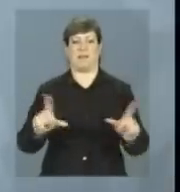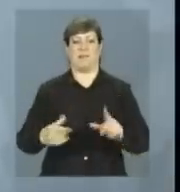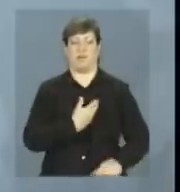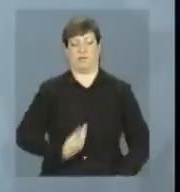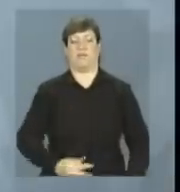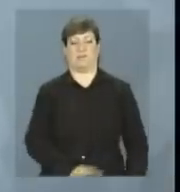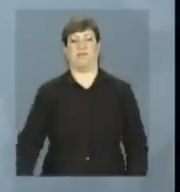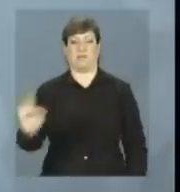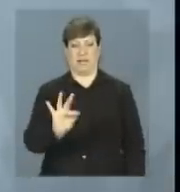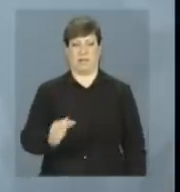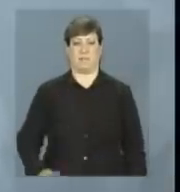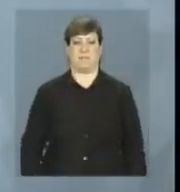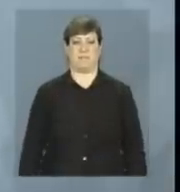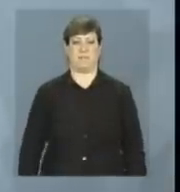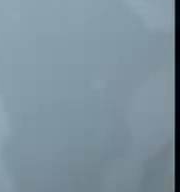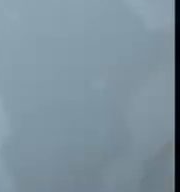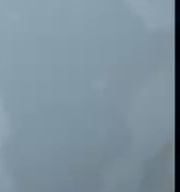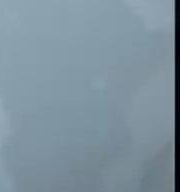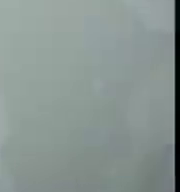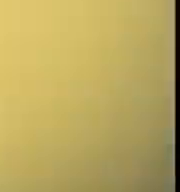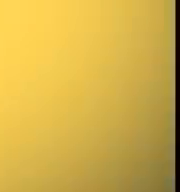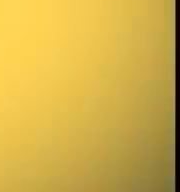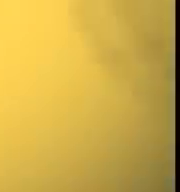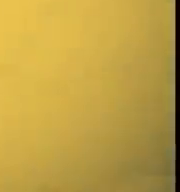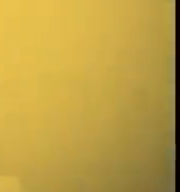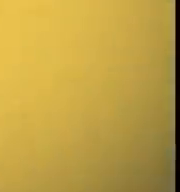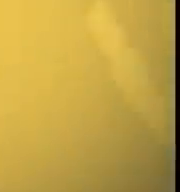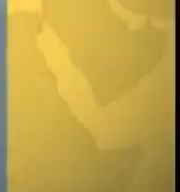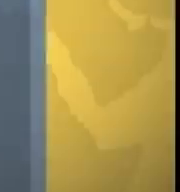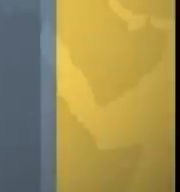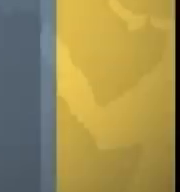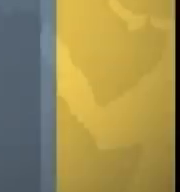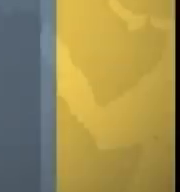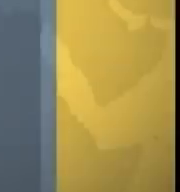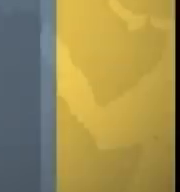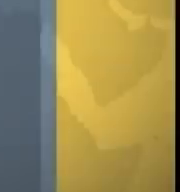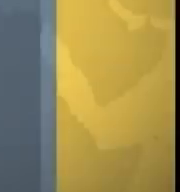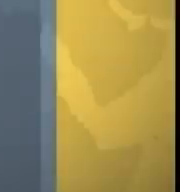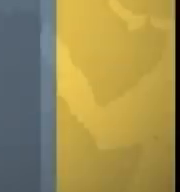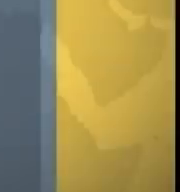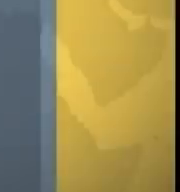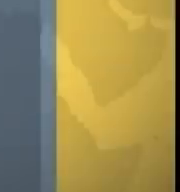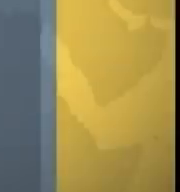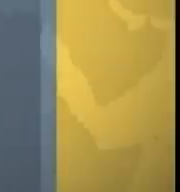NBR, a TV do Governo Federal. Tchau. Tchau.